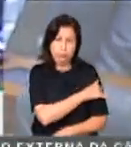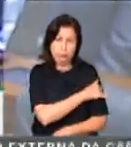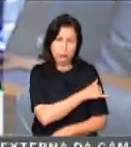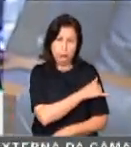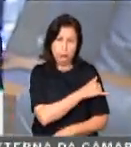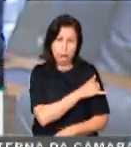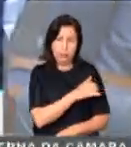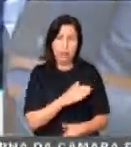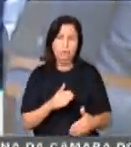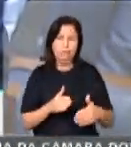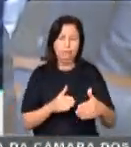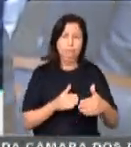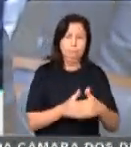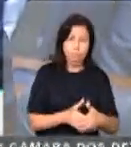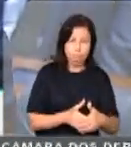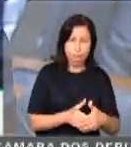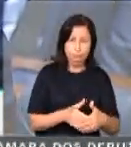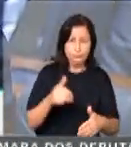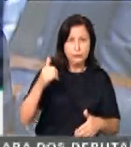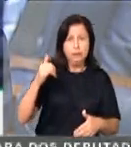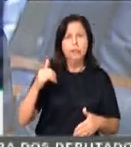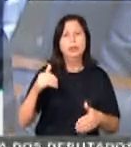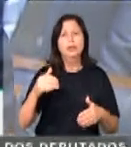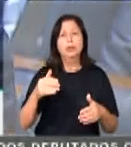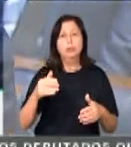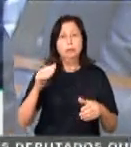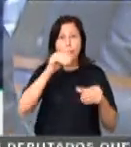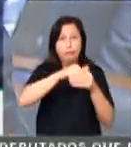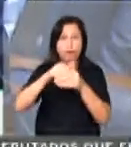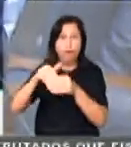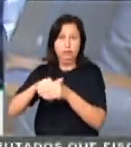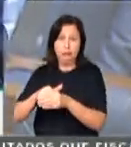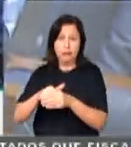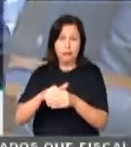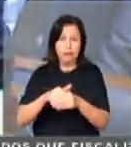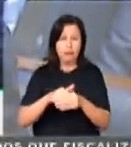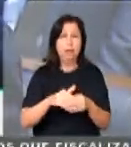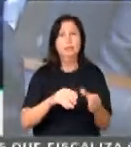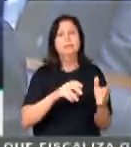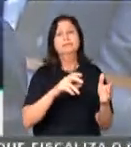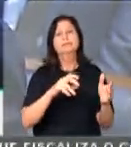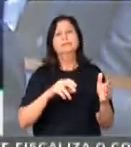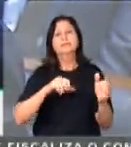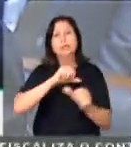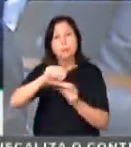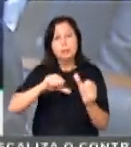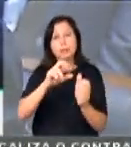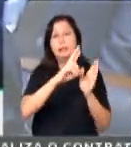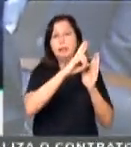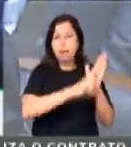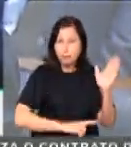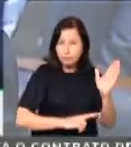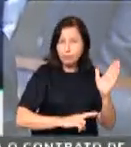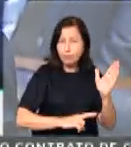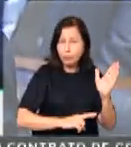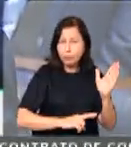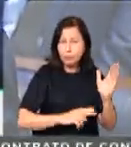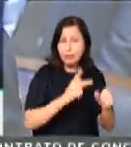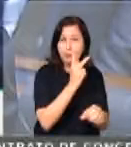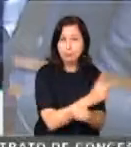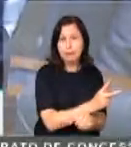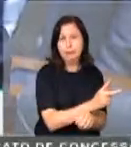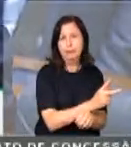dizer que, desde o anúncio do presidente Temer, que há uma inquietação generalizada